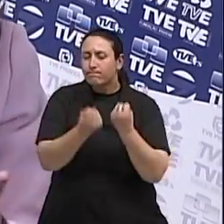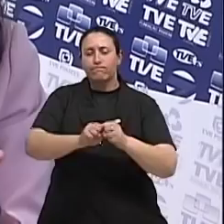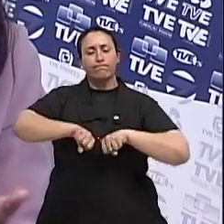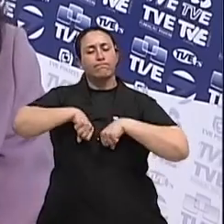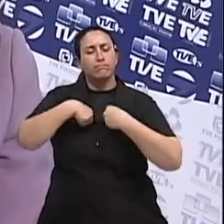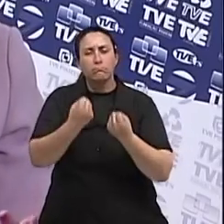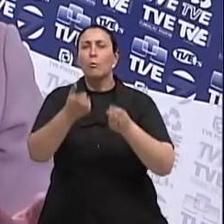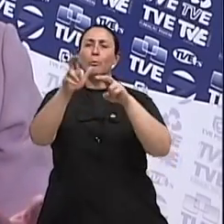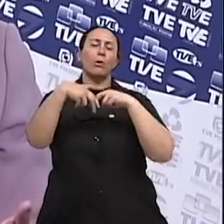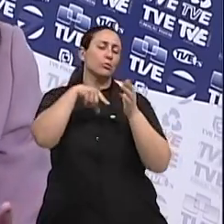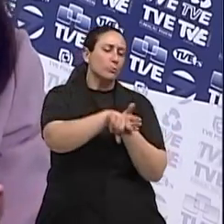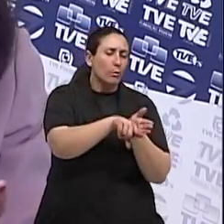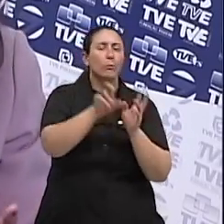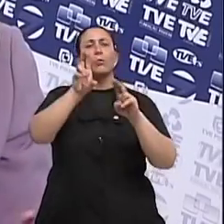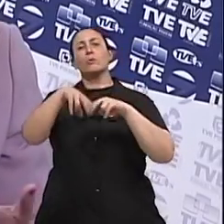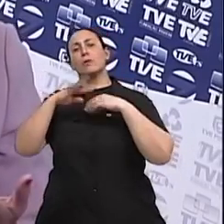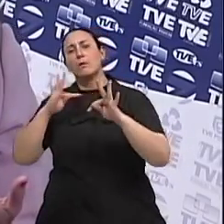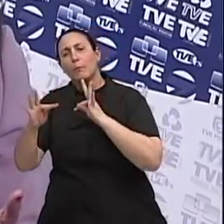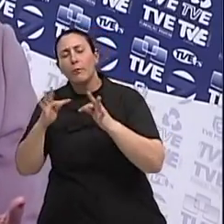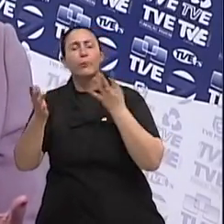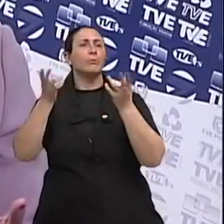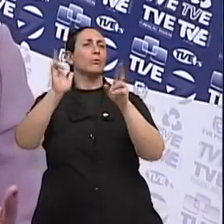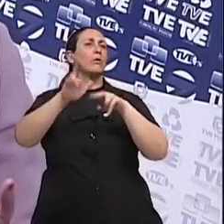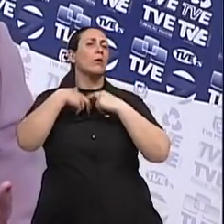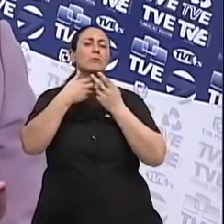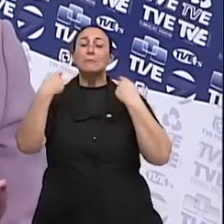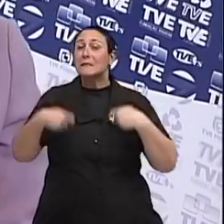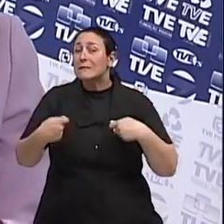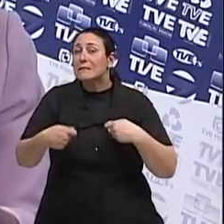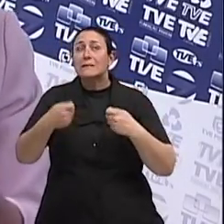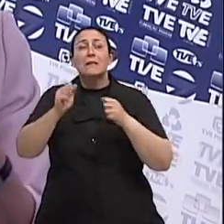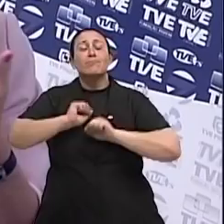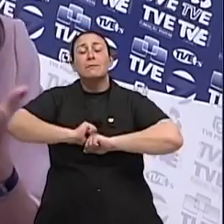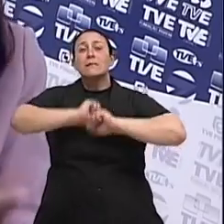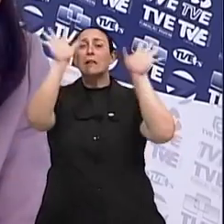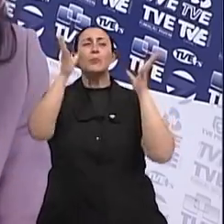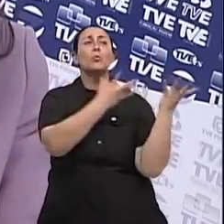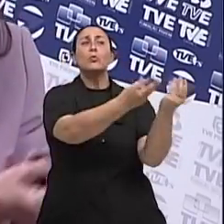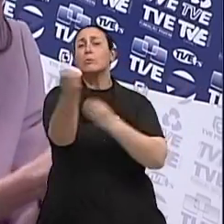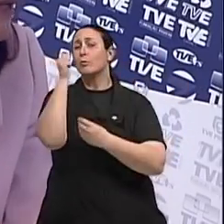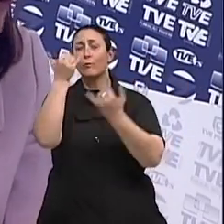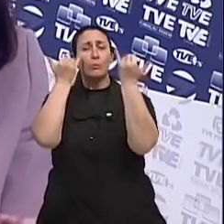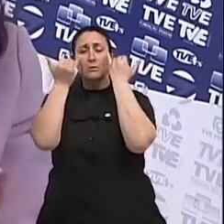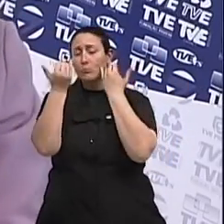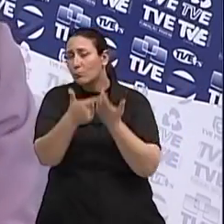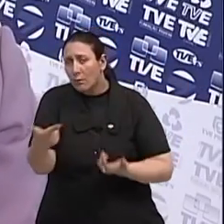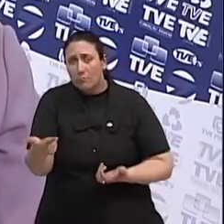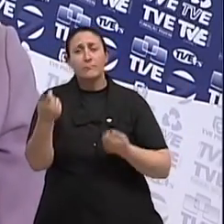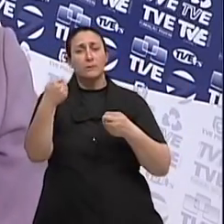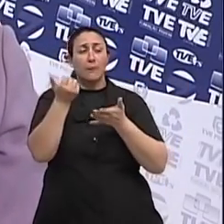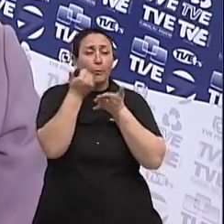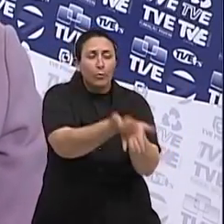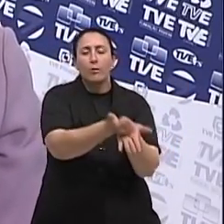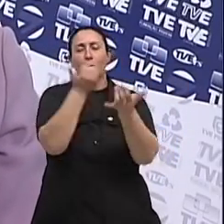diagnóstico, pelo seu tratamento, para ter um tratamento correto. Para esclarecer as outras mulheres. Para ter informação. Exato. Então,